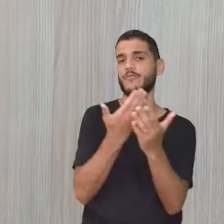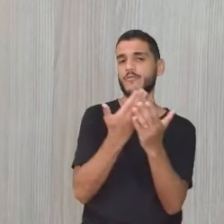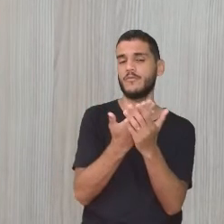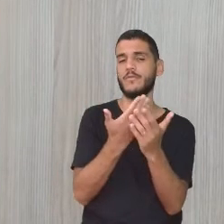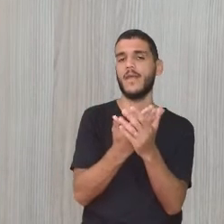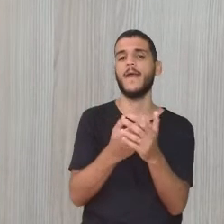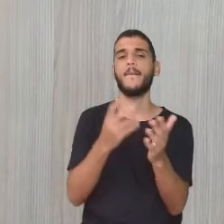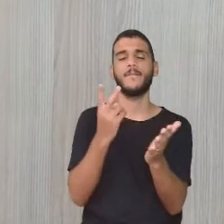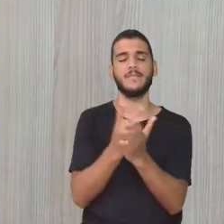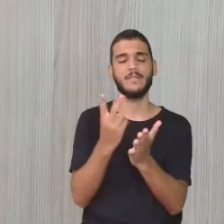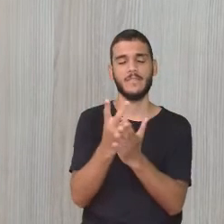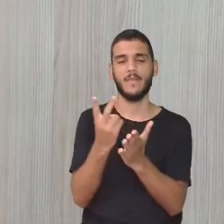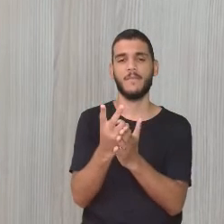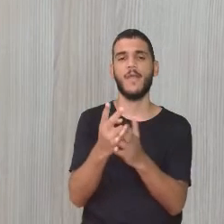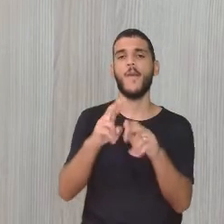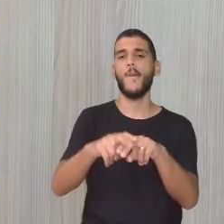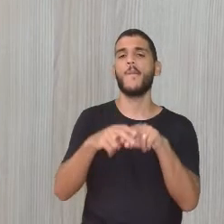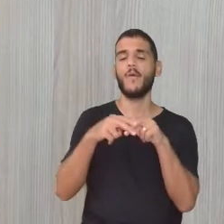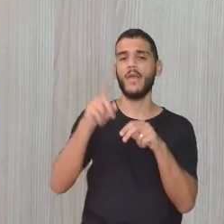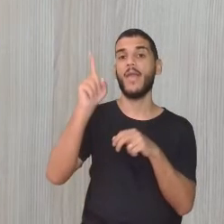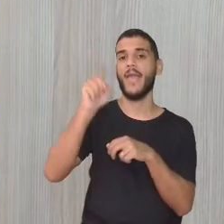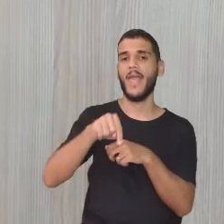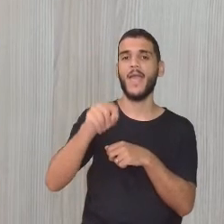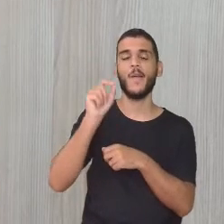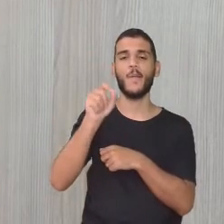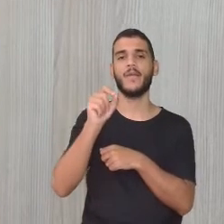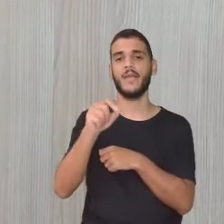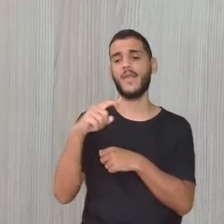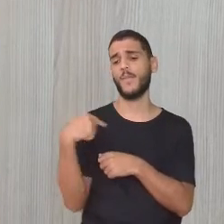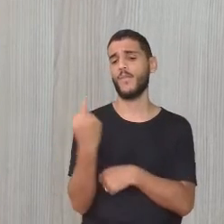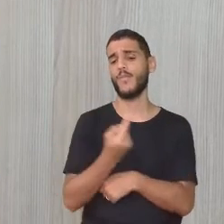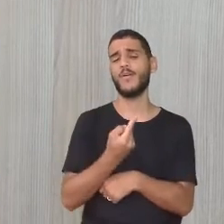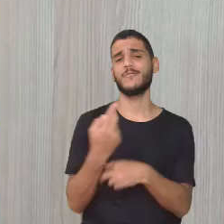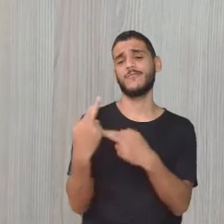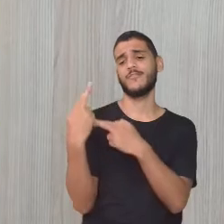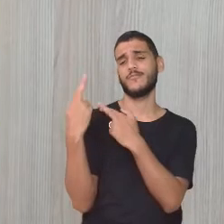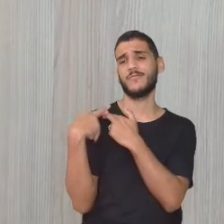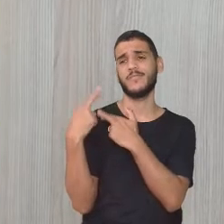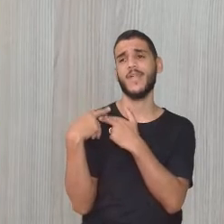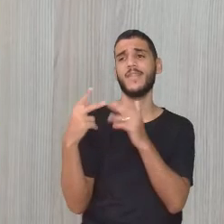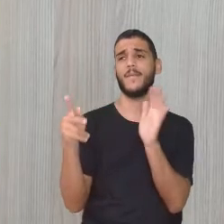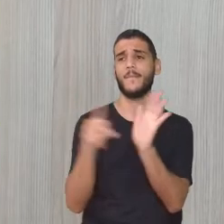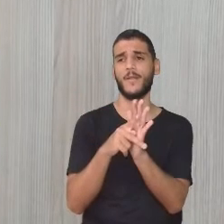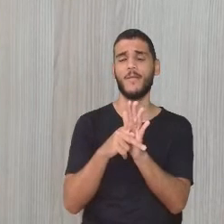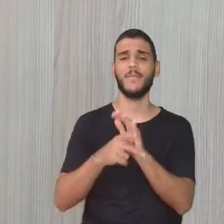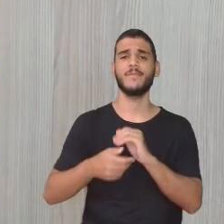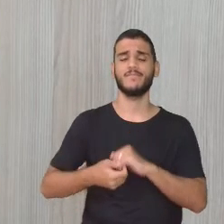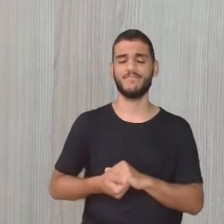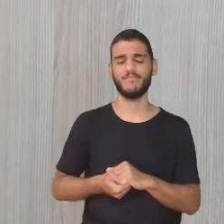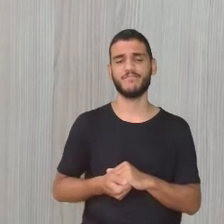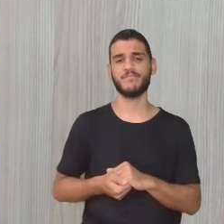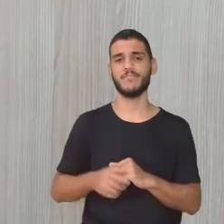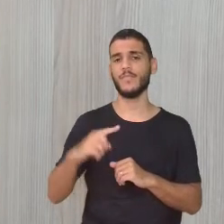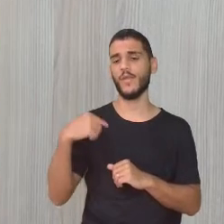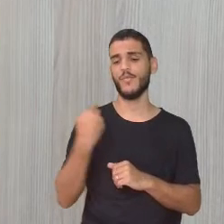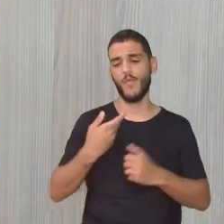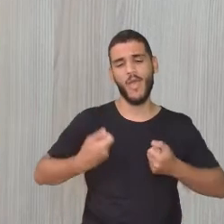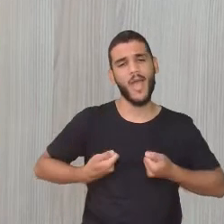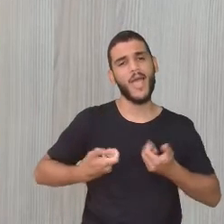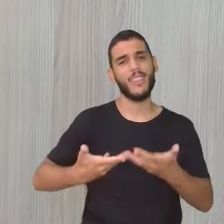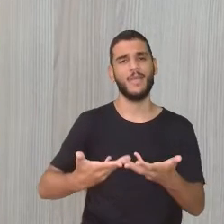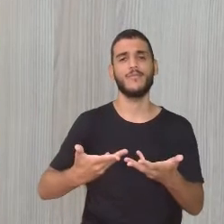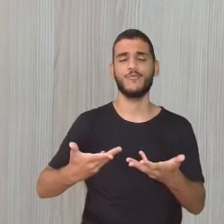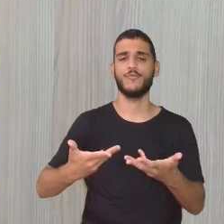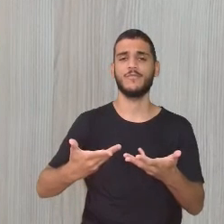esse tema, certo? Porque é um dos que a gente pode fazer no nosso dia a dia, né? Uma das atitudes que a gente já pode